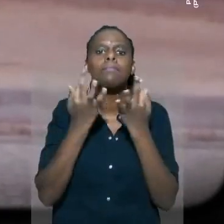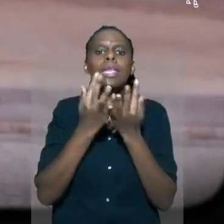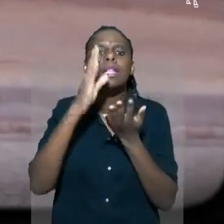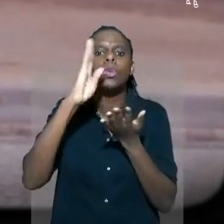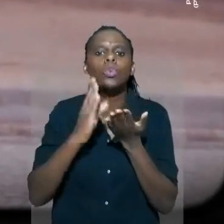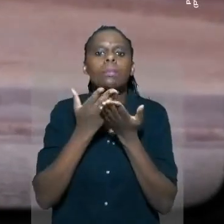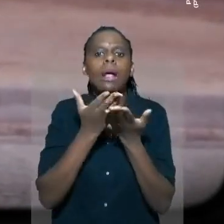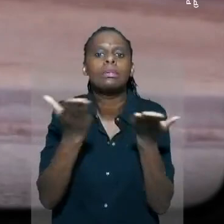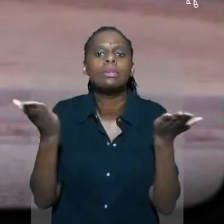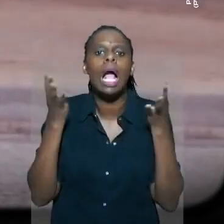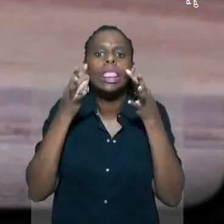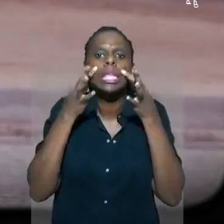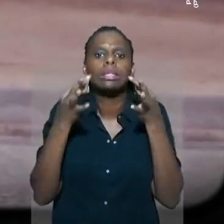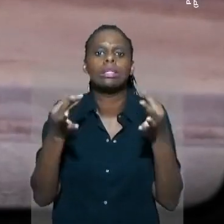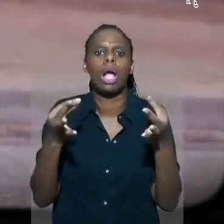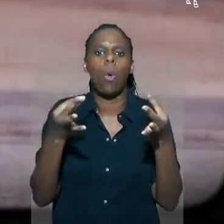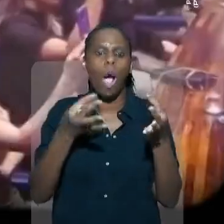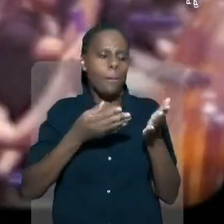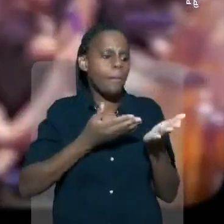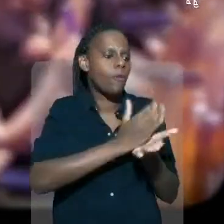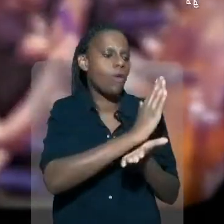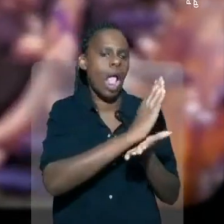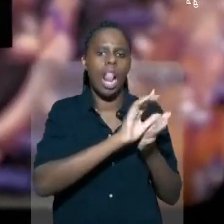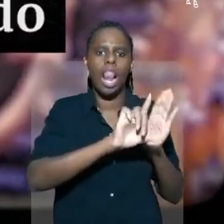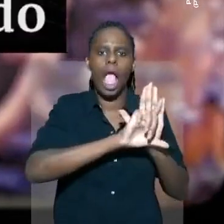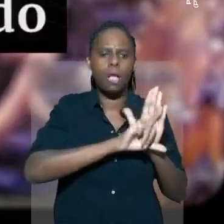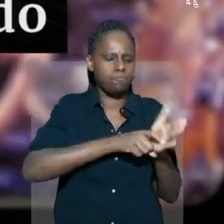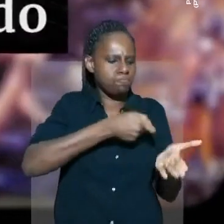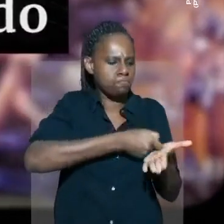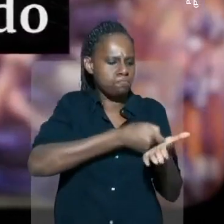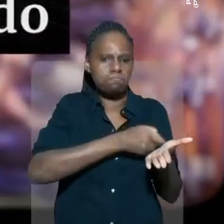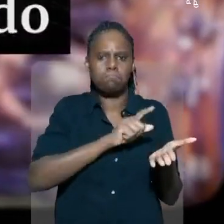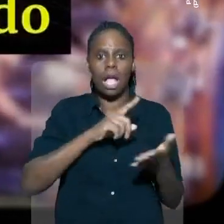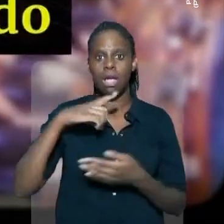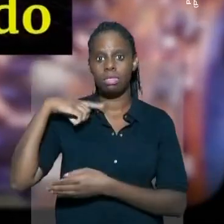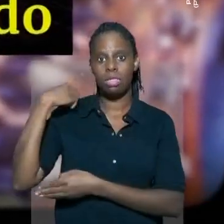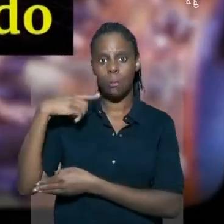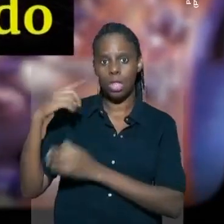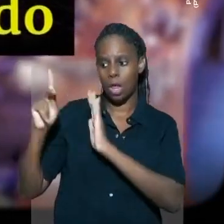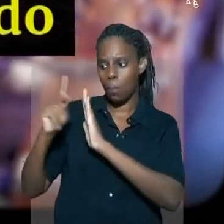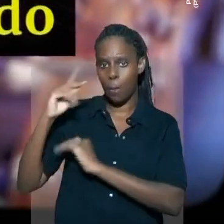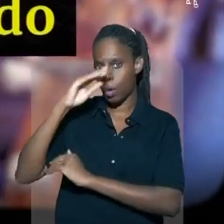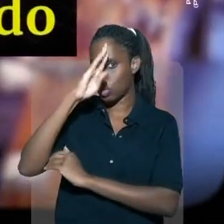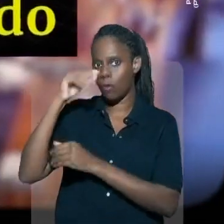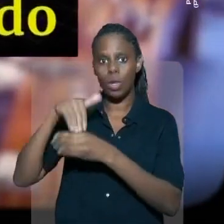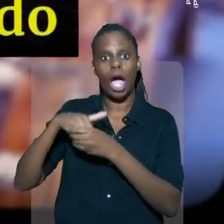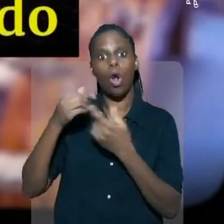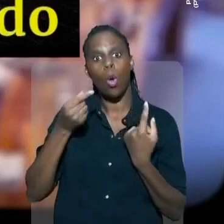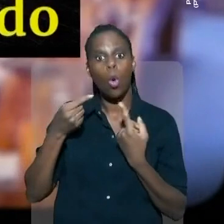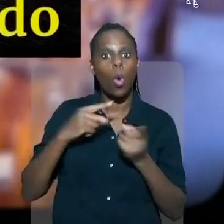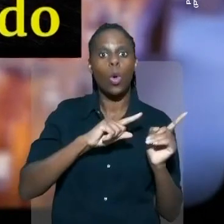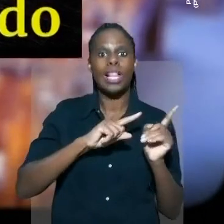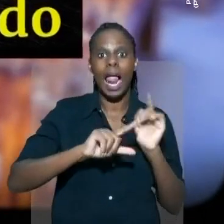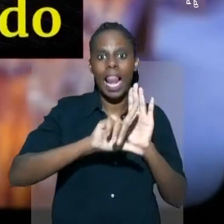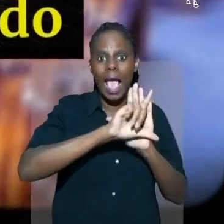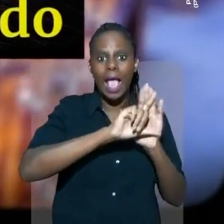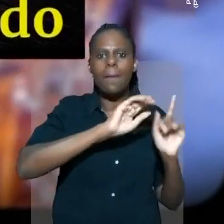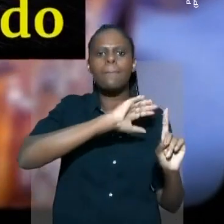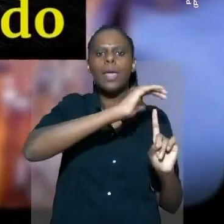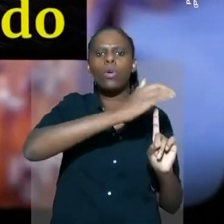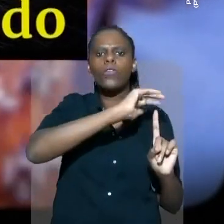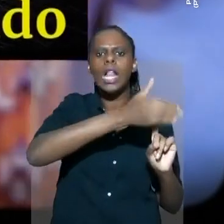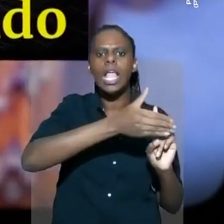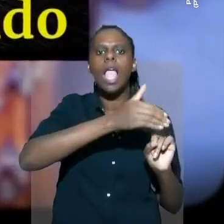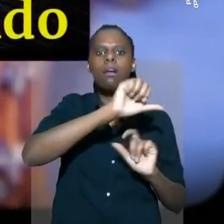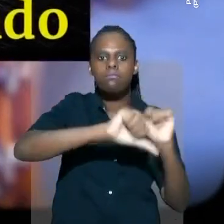Atenção famílias brasileiras. Em vez de aprovar leis mais rígidas, os deputados do Bolsonaro votaram contra a lei que